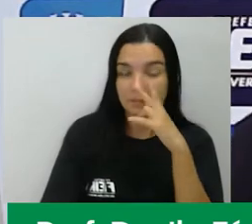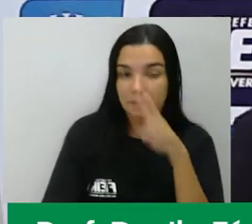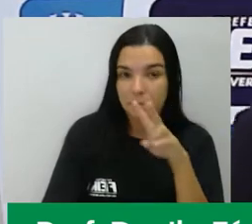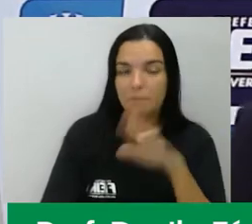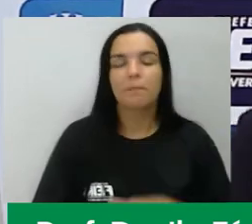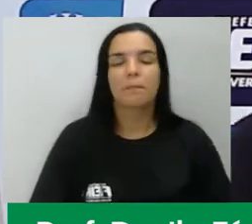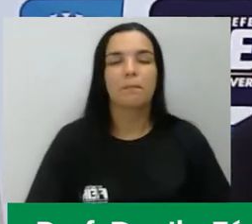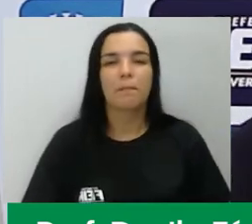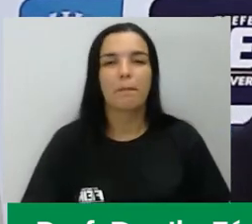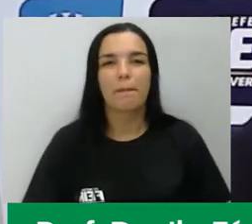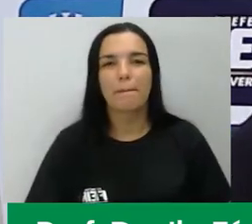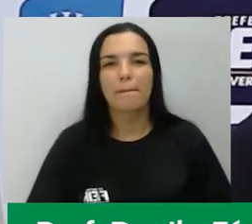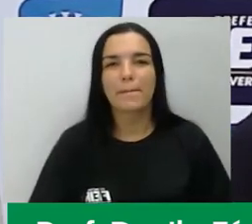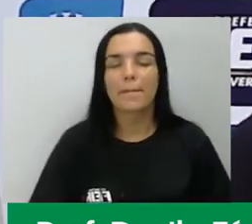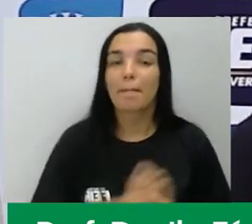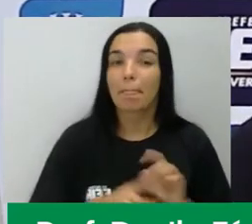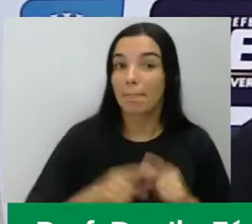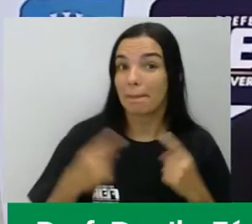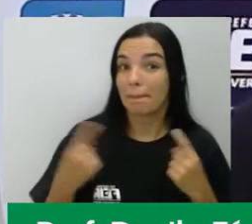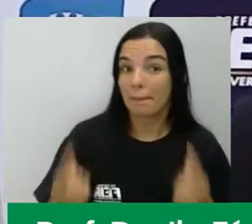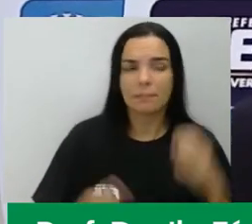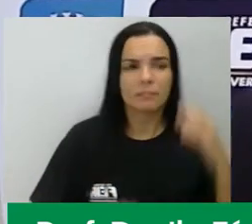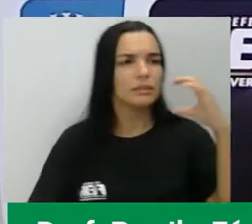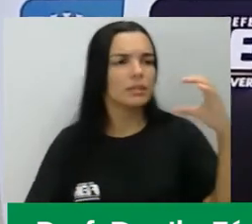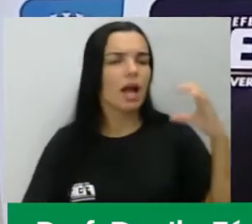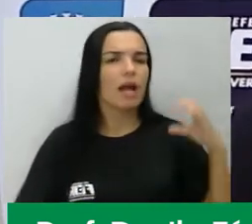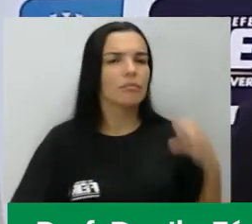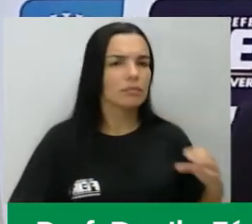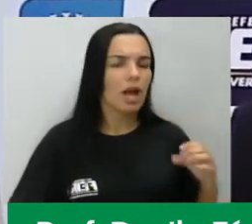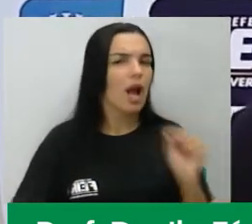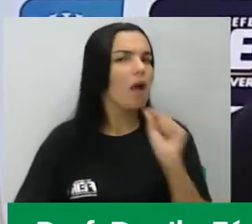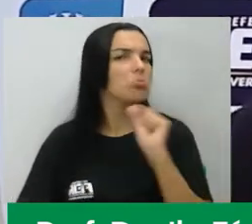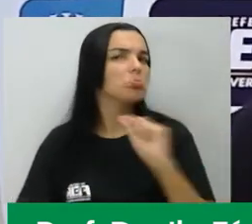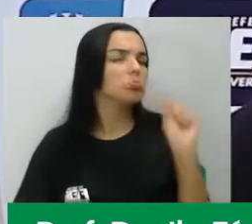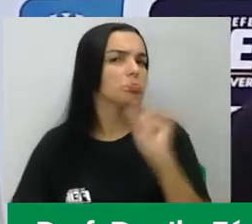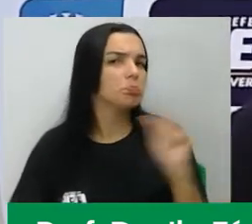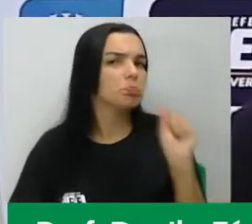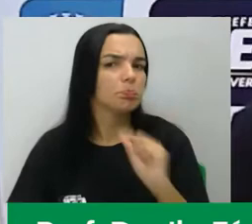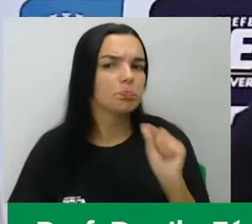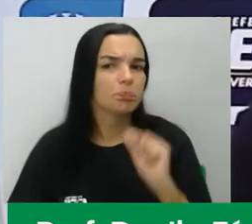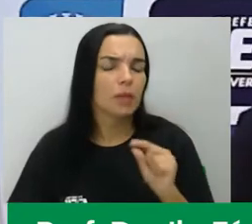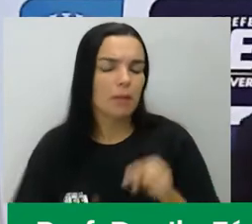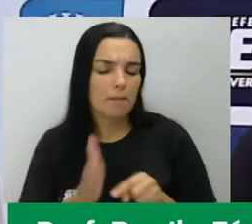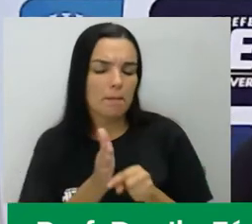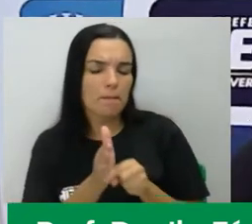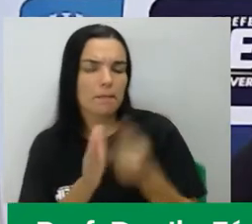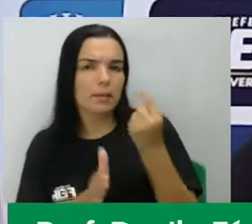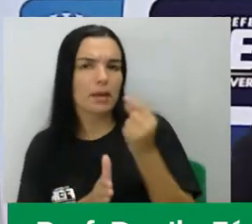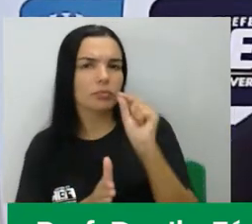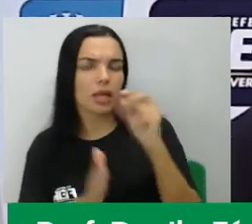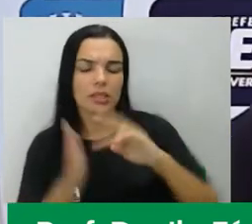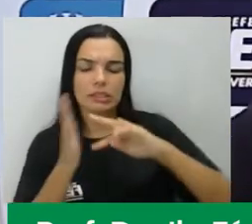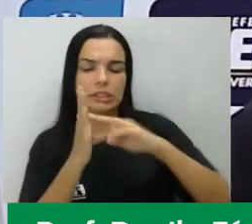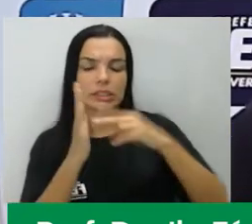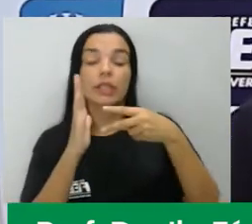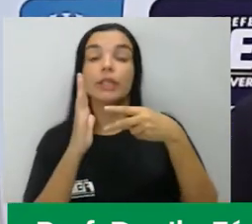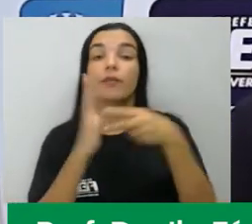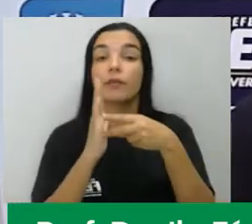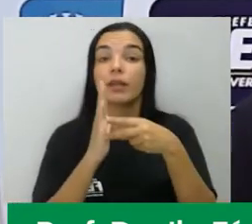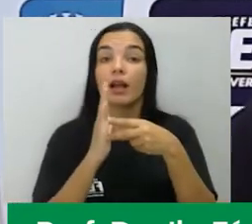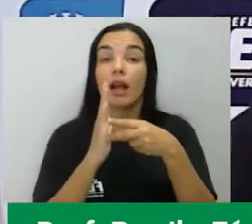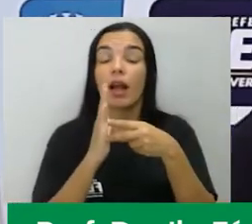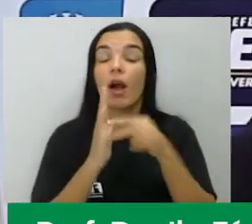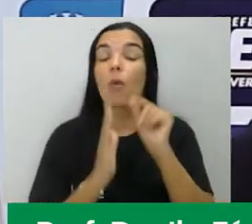Bem, cidadania, ela primeiramente significa ter